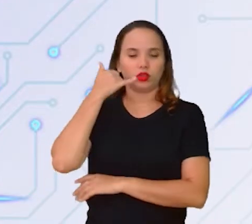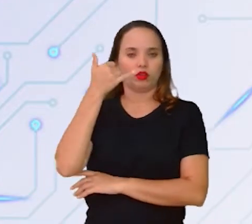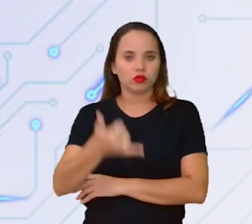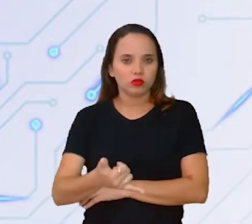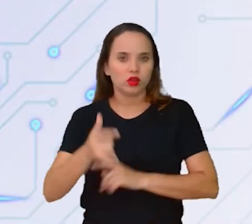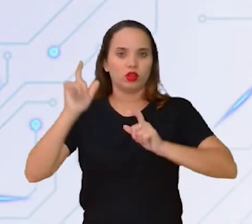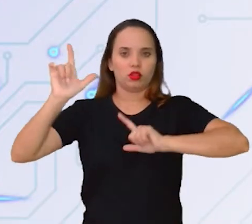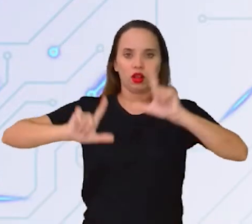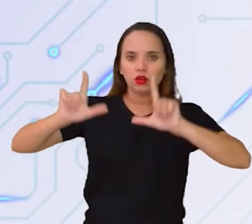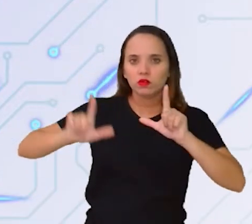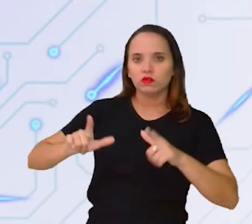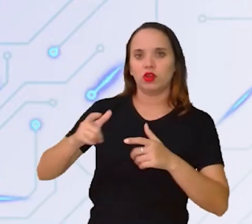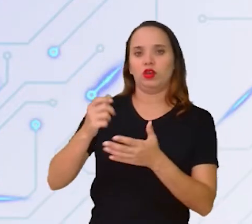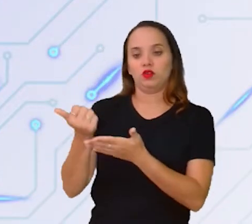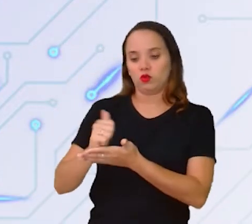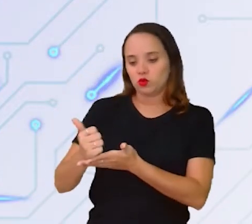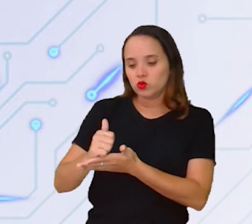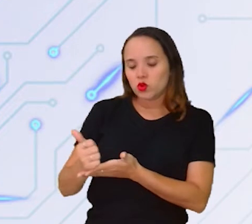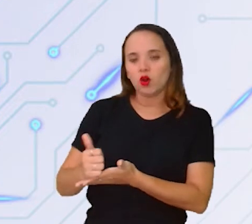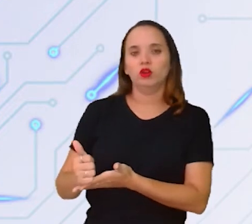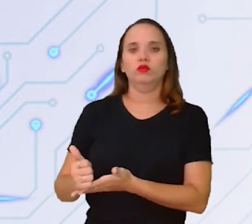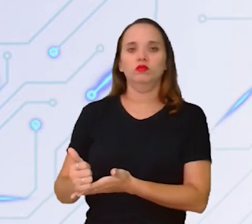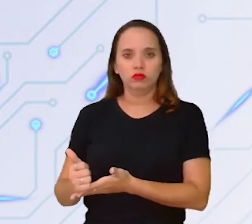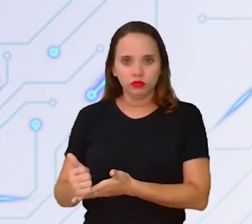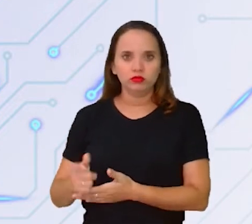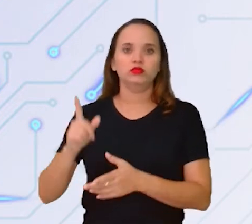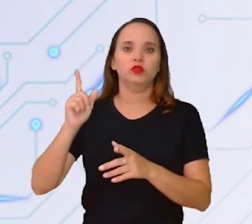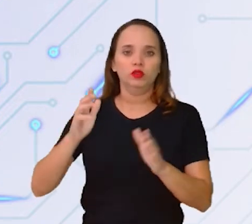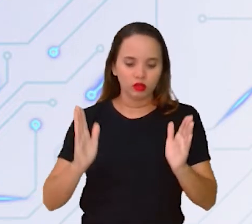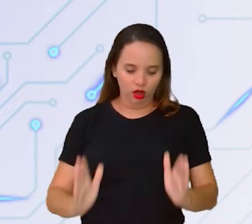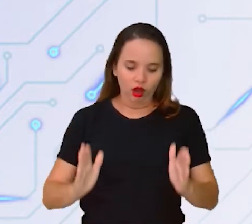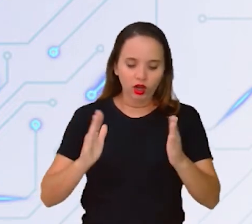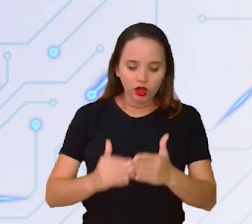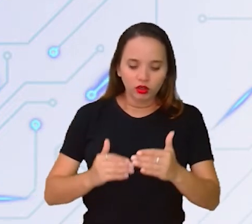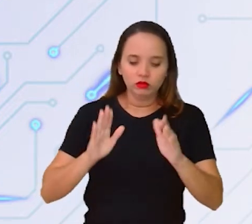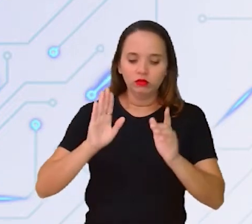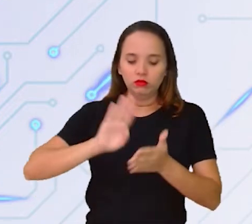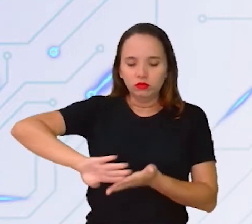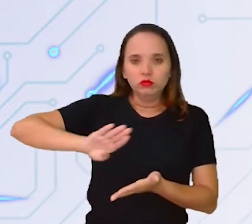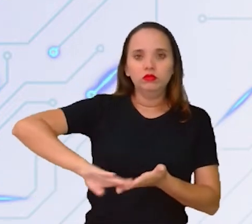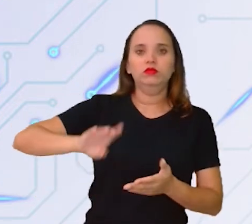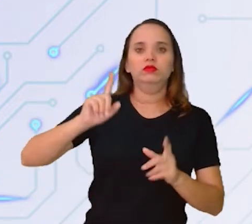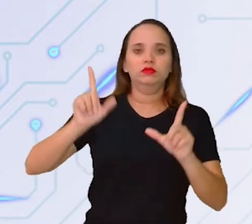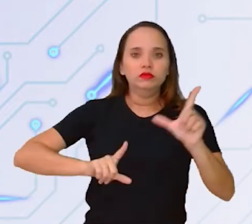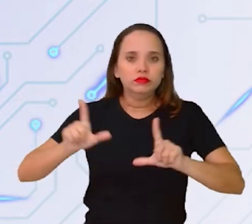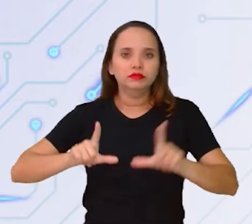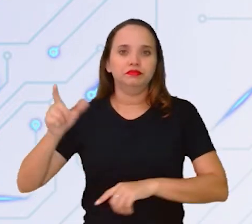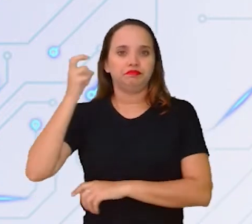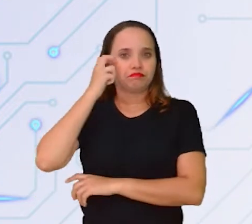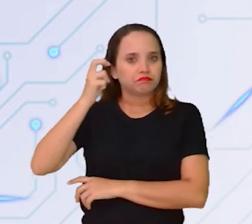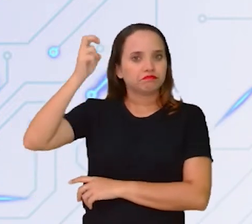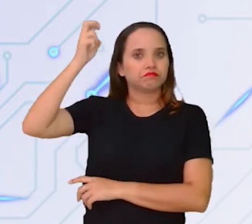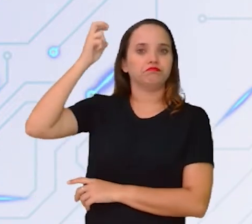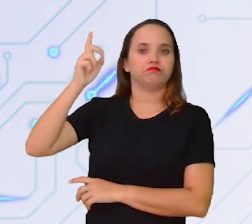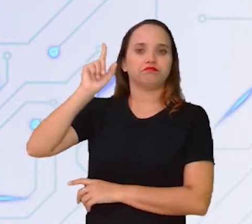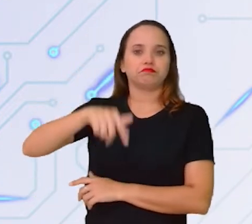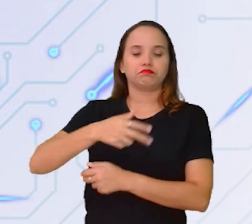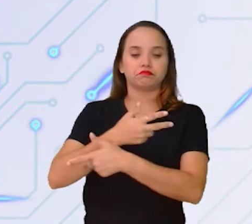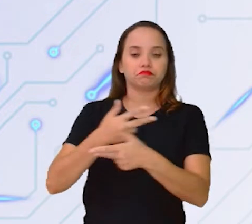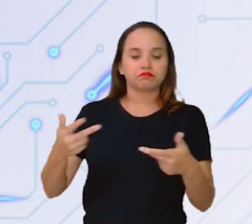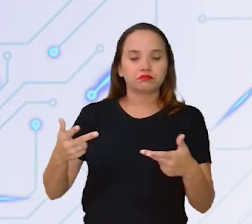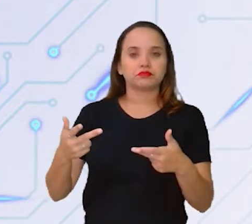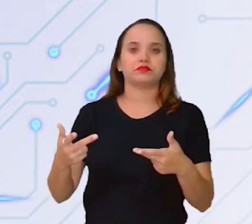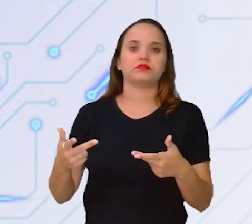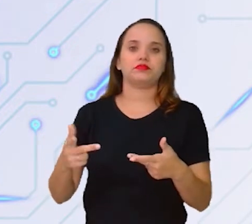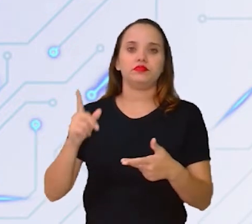todos esses elementos aí, o console de videogame, o caixa eletrônico, a smart TV, essa parte física, ela é